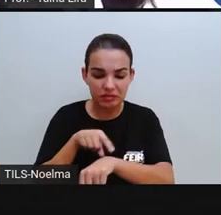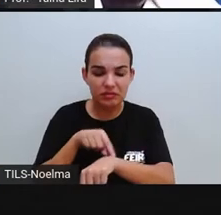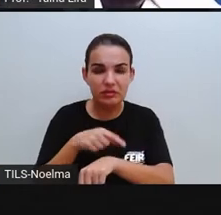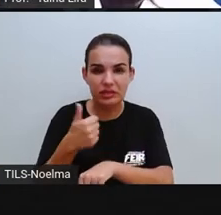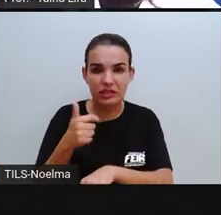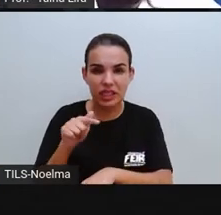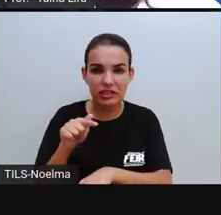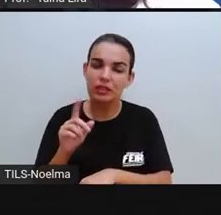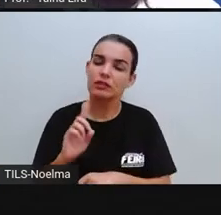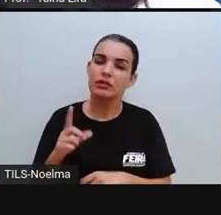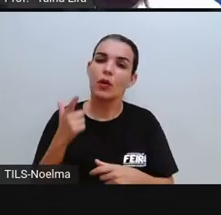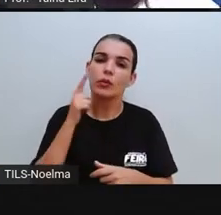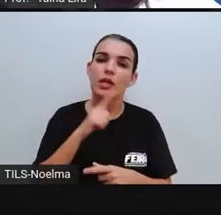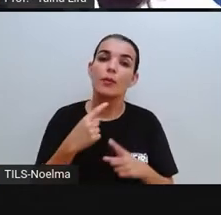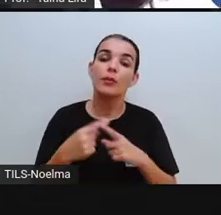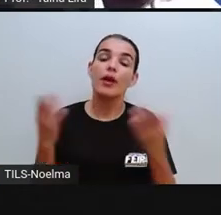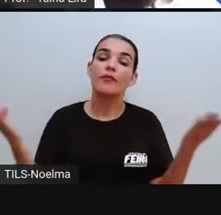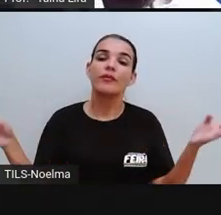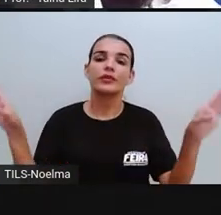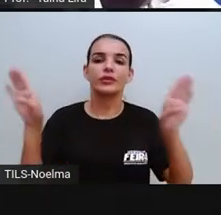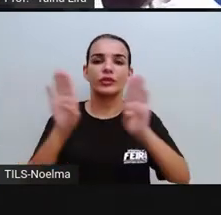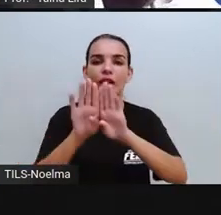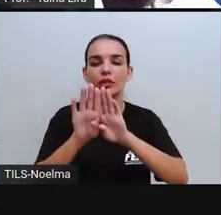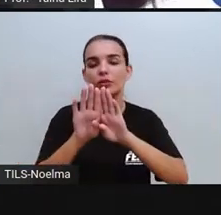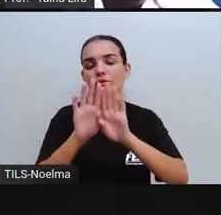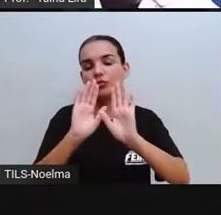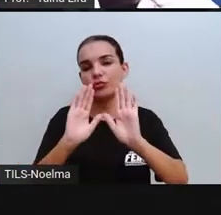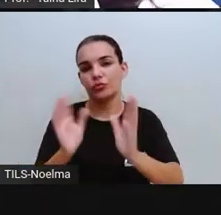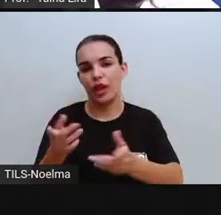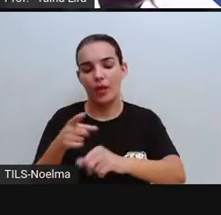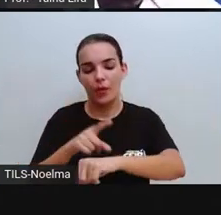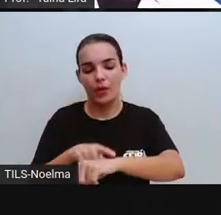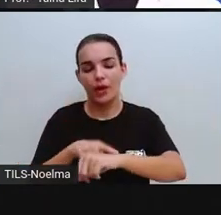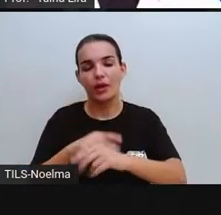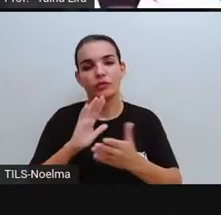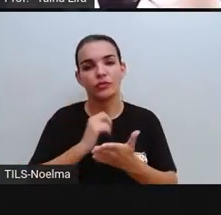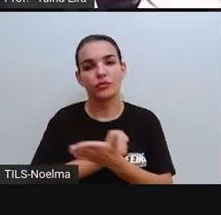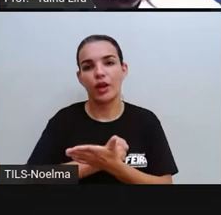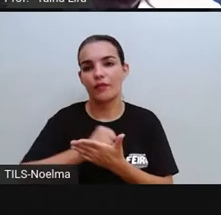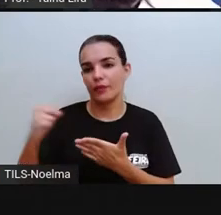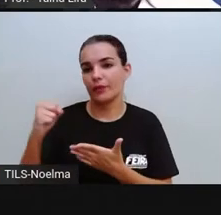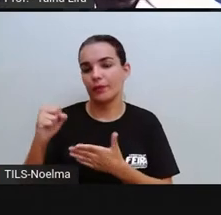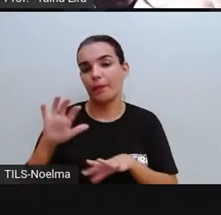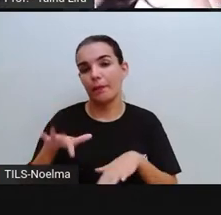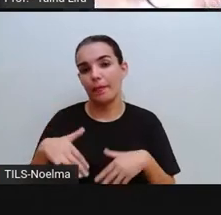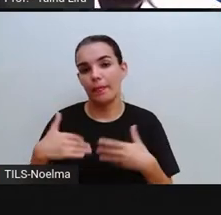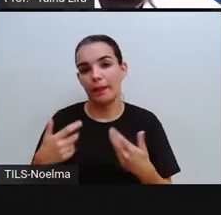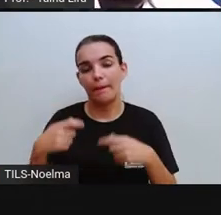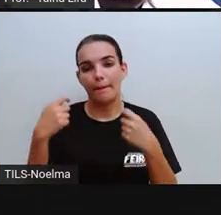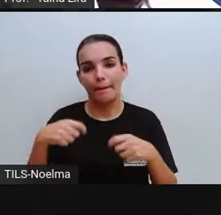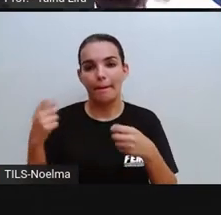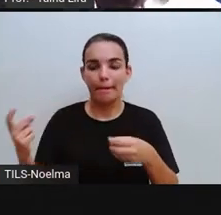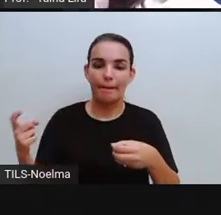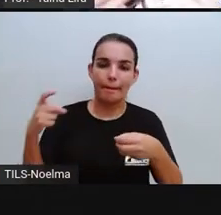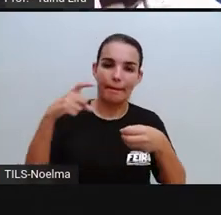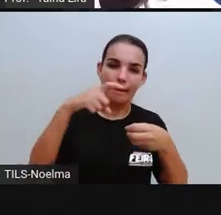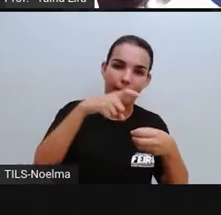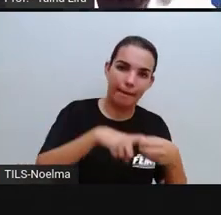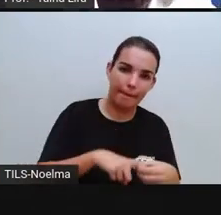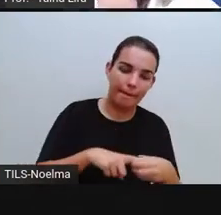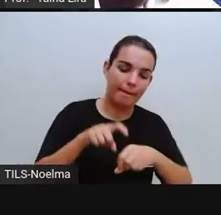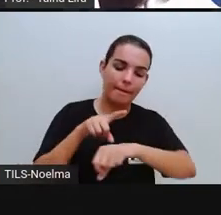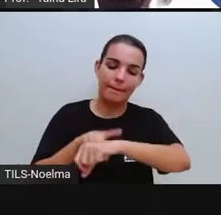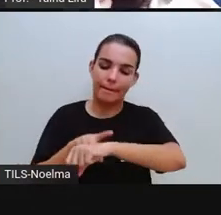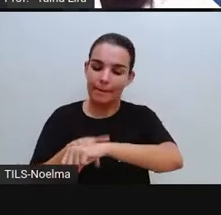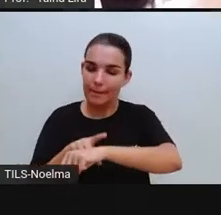Eu não consigo porque já passou do horário. Se eu quiser resolver qualquer coisa, eu preciso retornar dentro